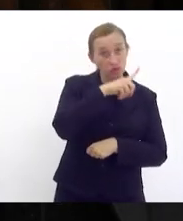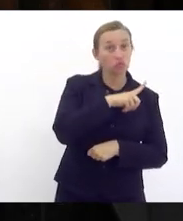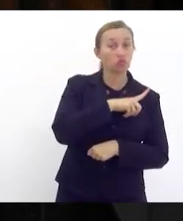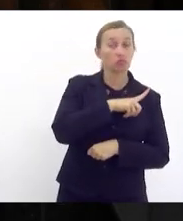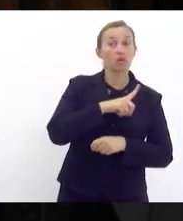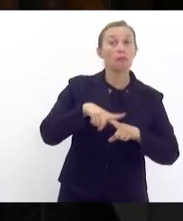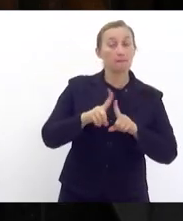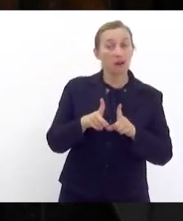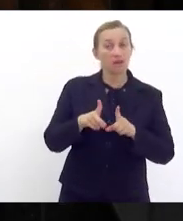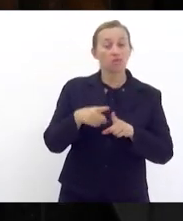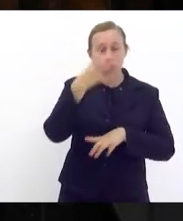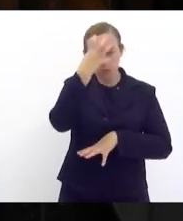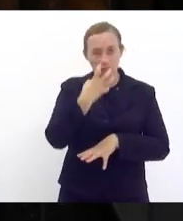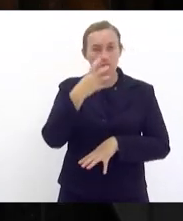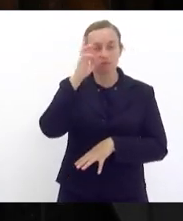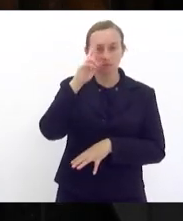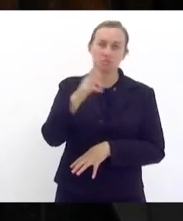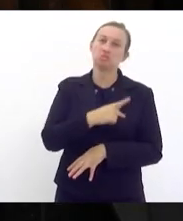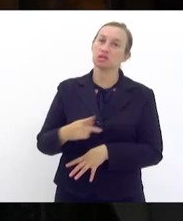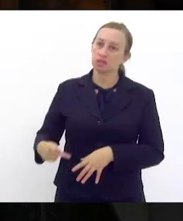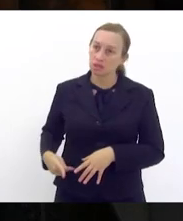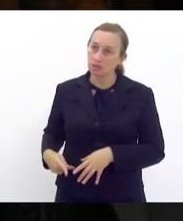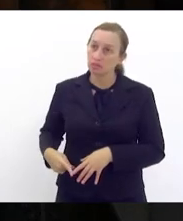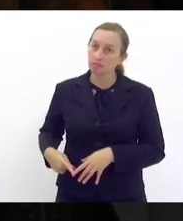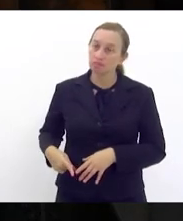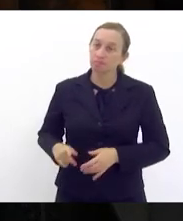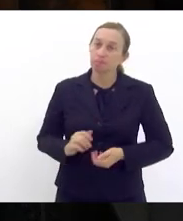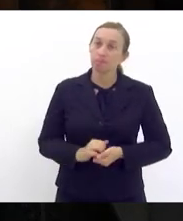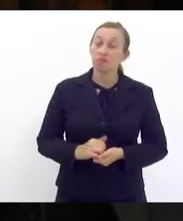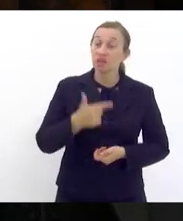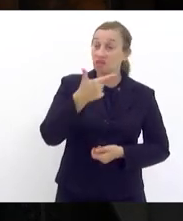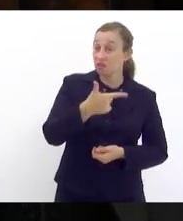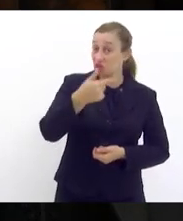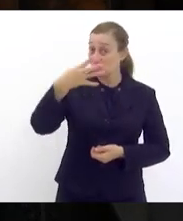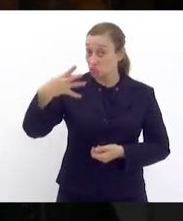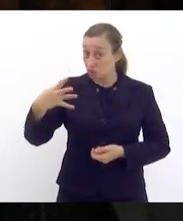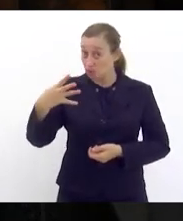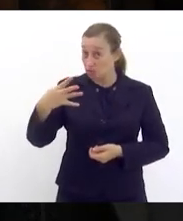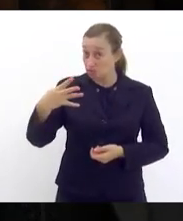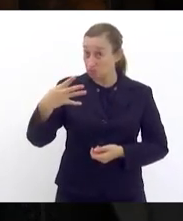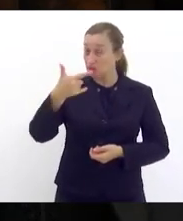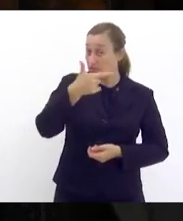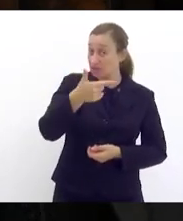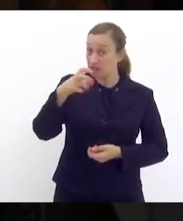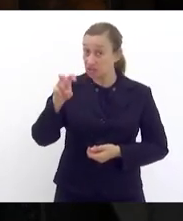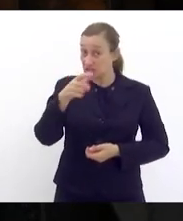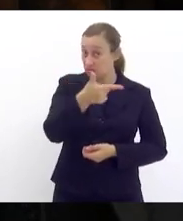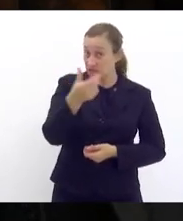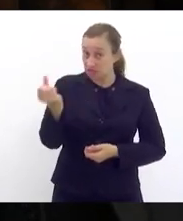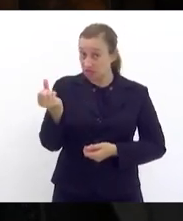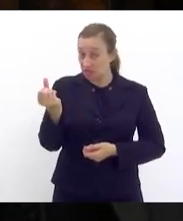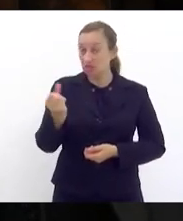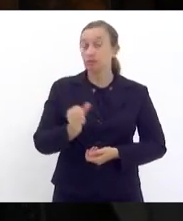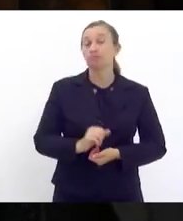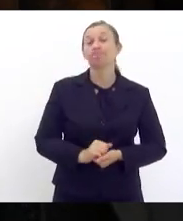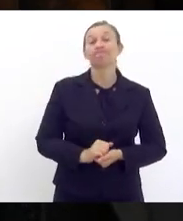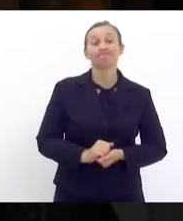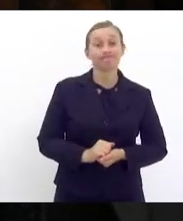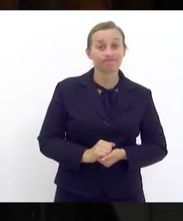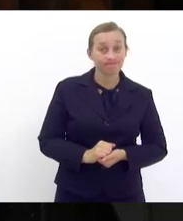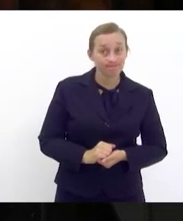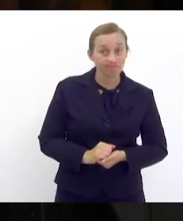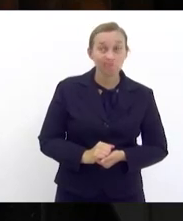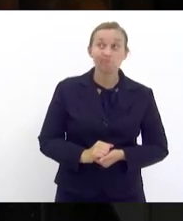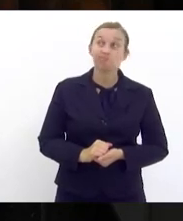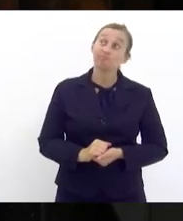Mas o grave, senhora presidente, é que em 24, 25 e 26, as